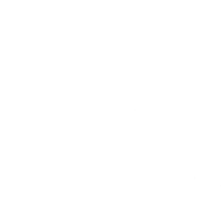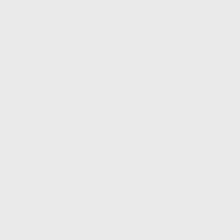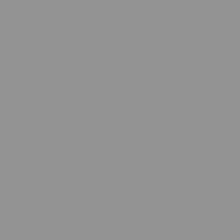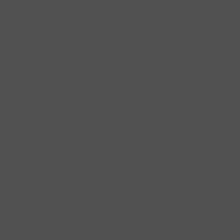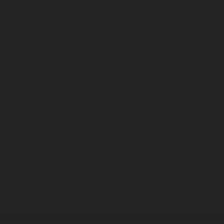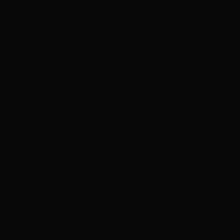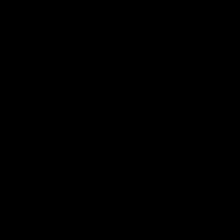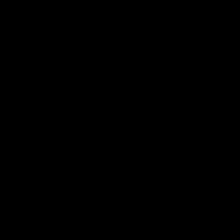tchau!